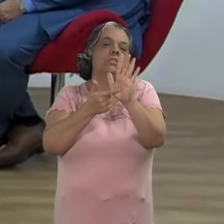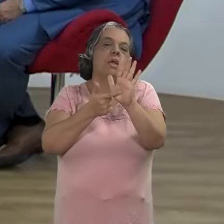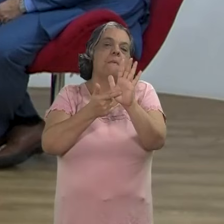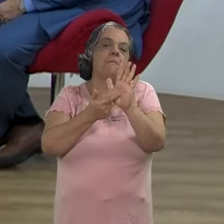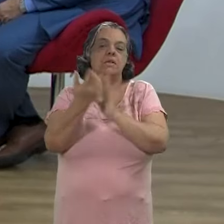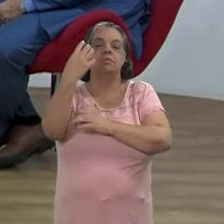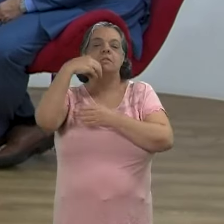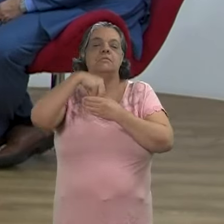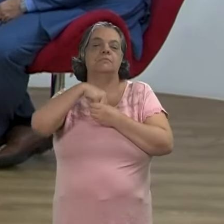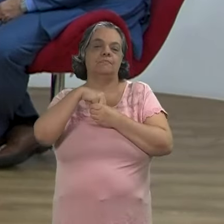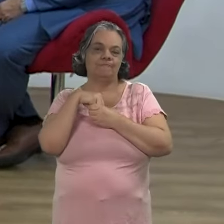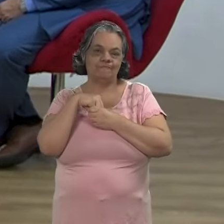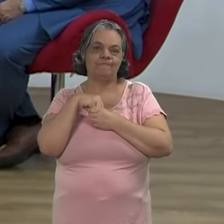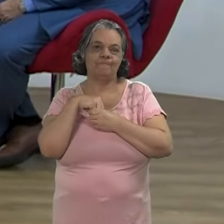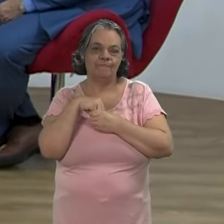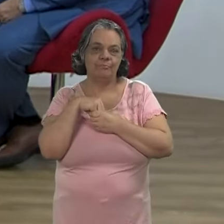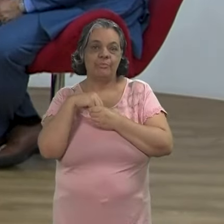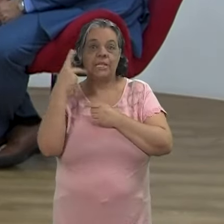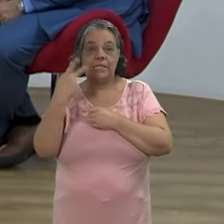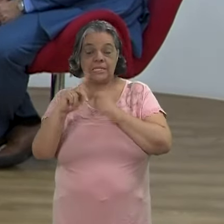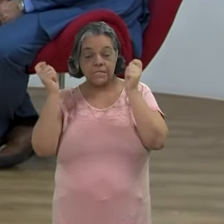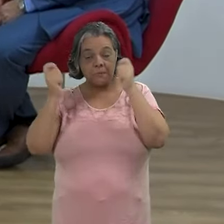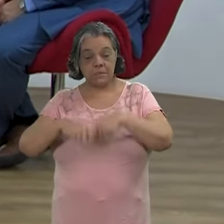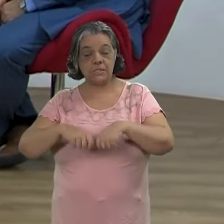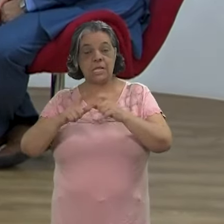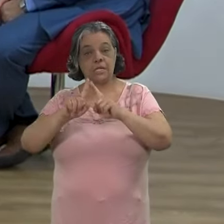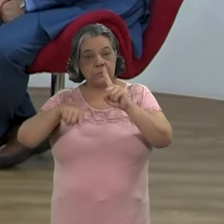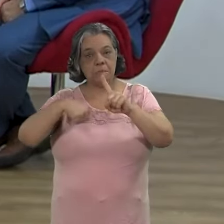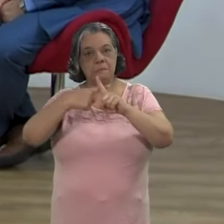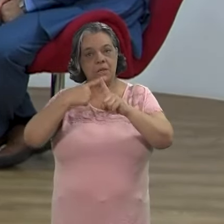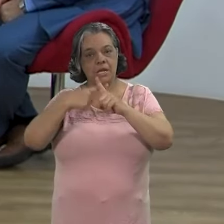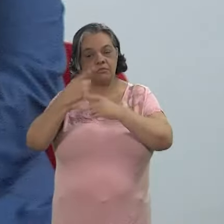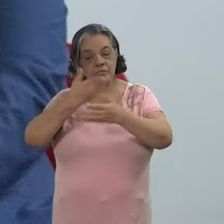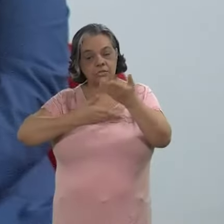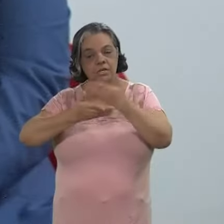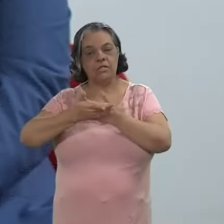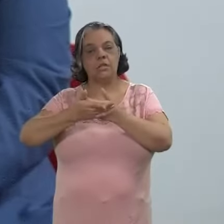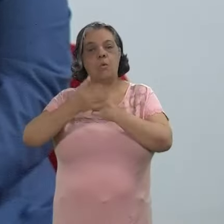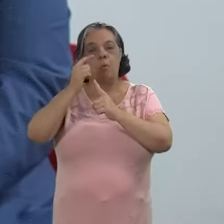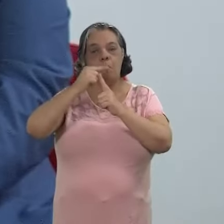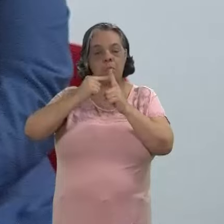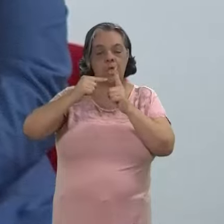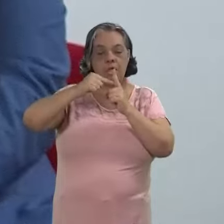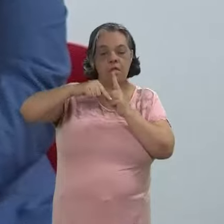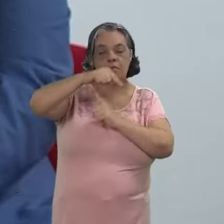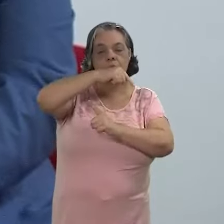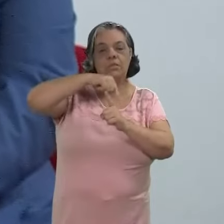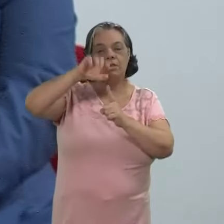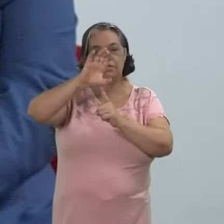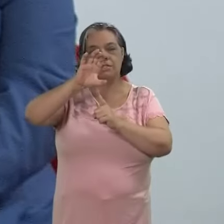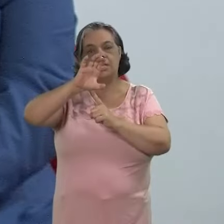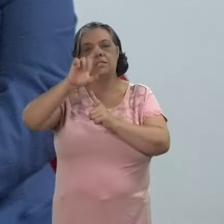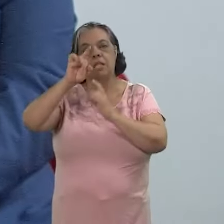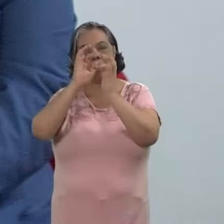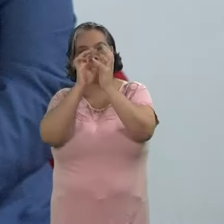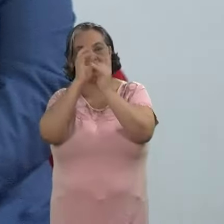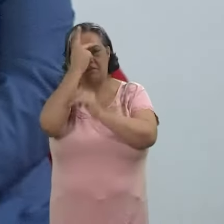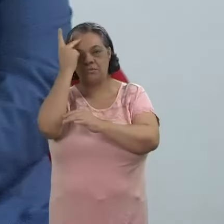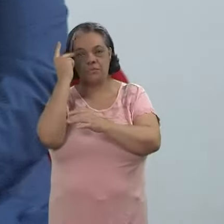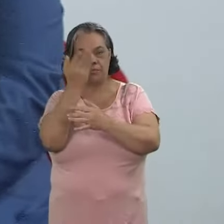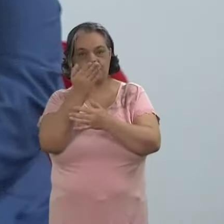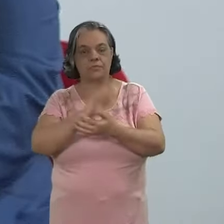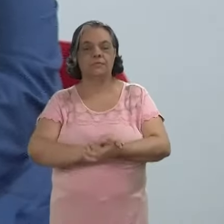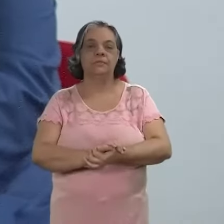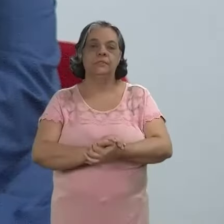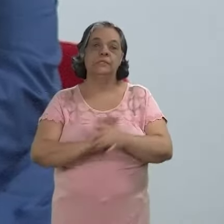externo mas está inserido nessa capacidade cada vez mais de interação entre o meio da ciência e a